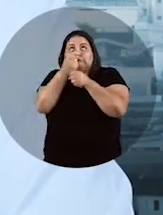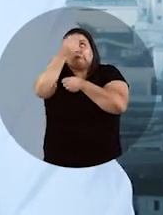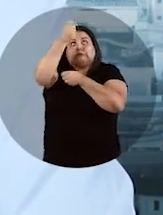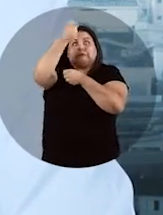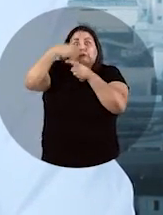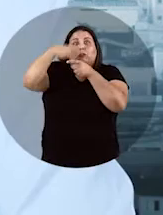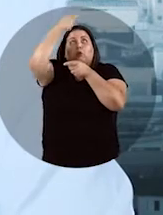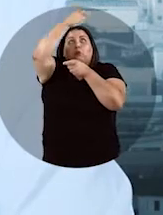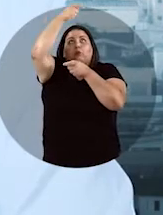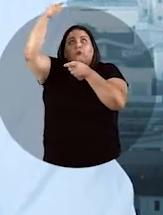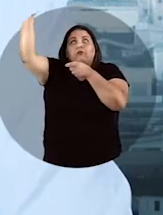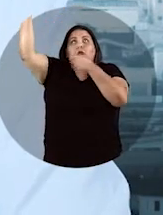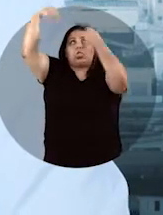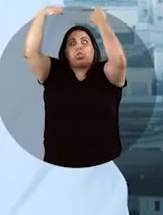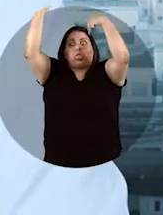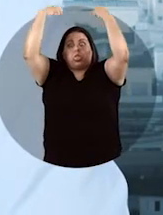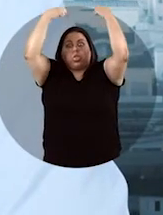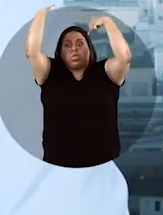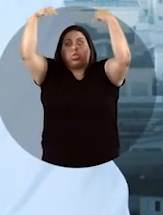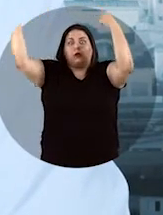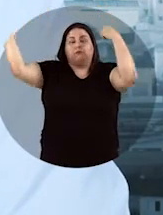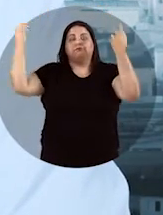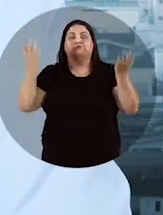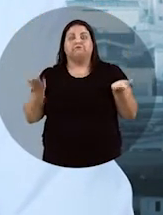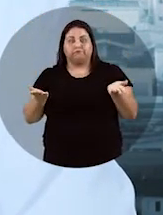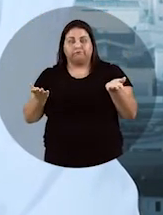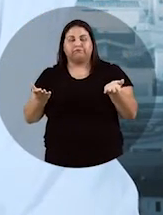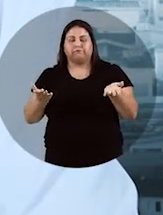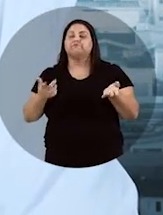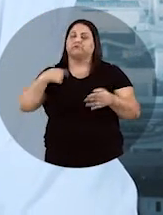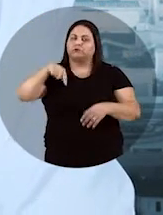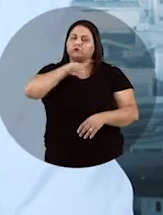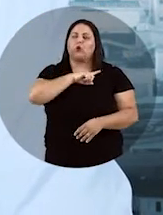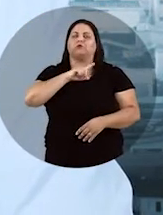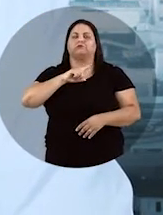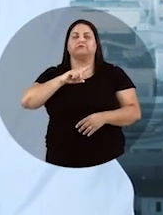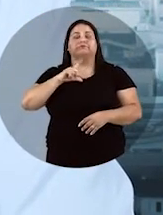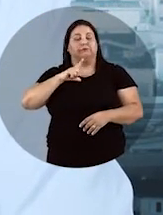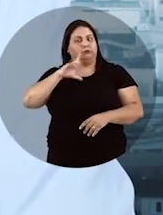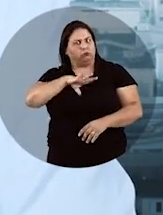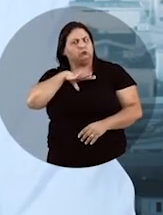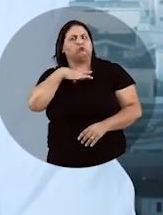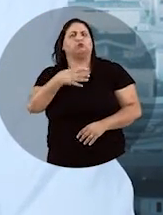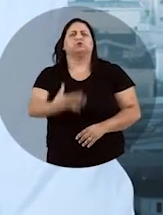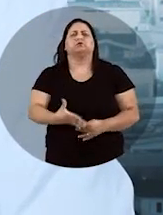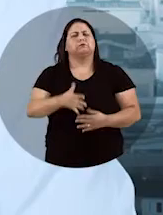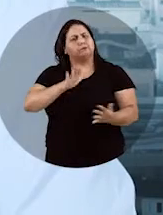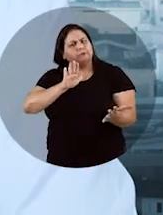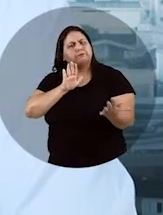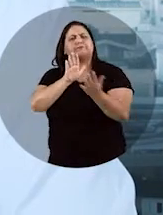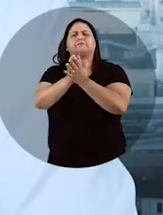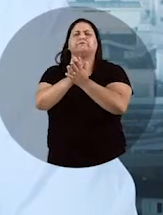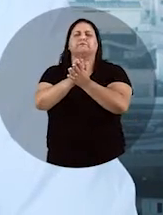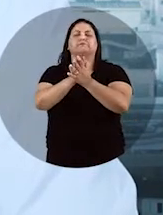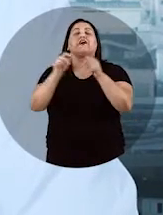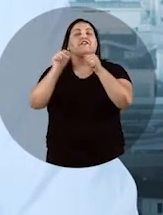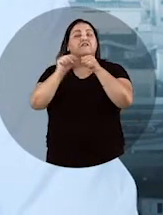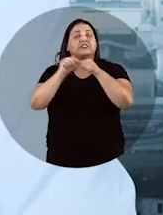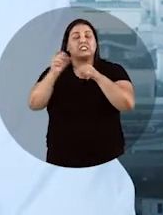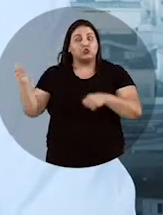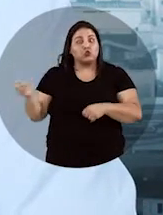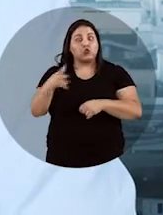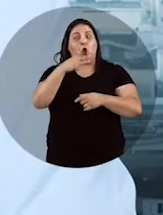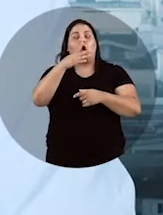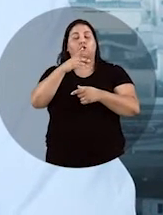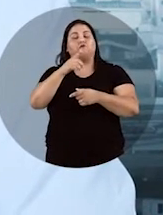aí chovia e vazava dentro do ônibus. Então nós tivemos a coragem do enfrentamento, de fazer uma